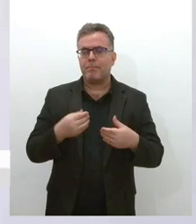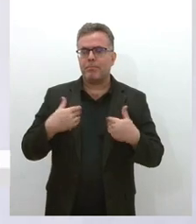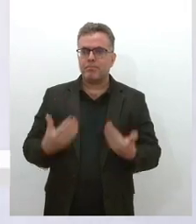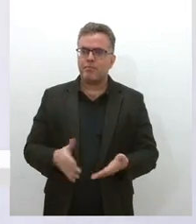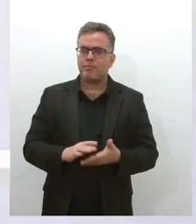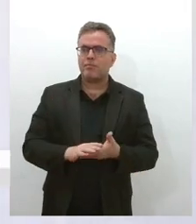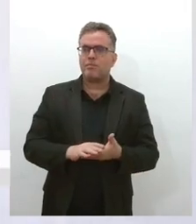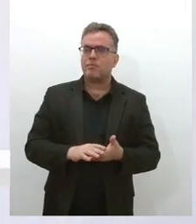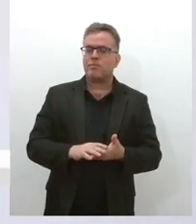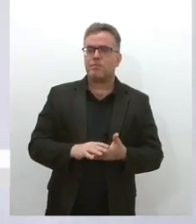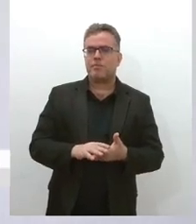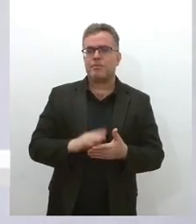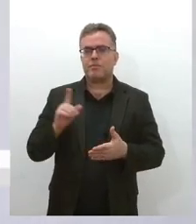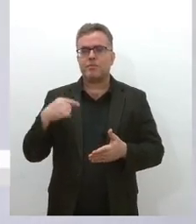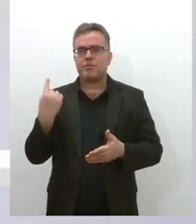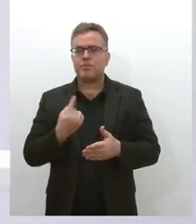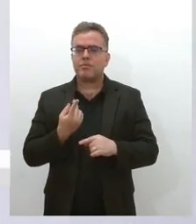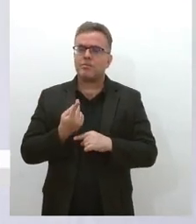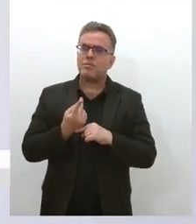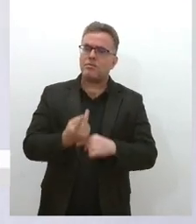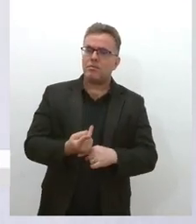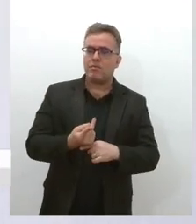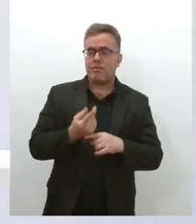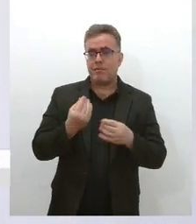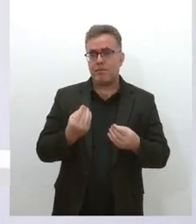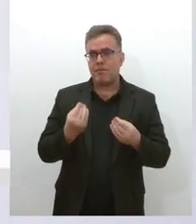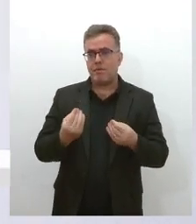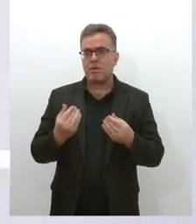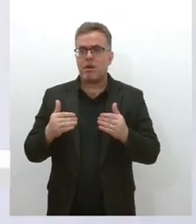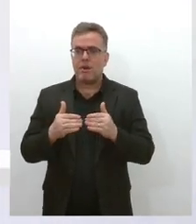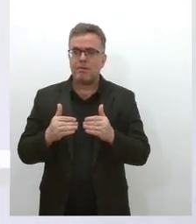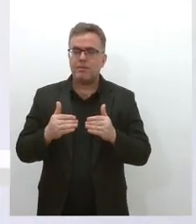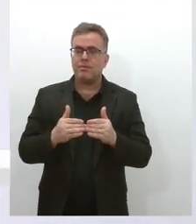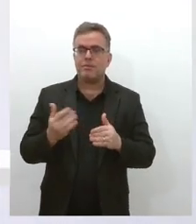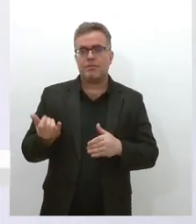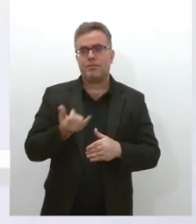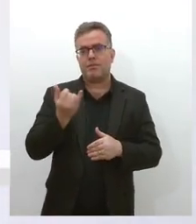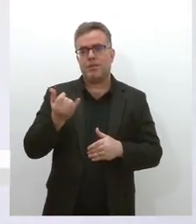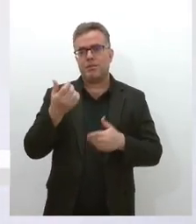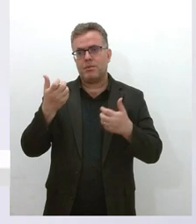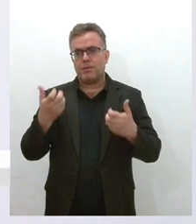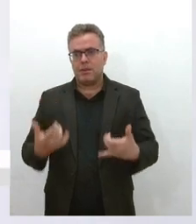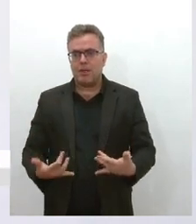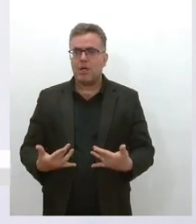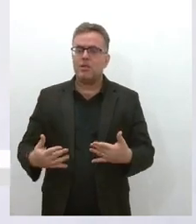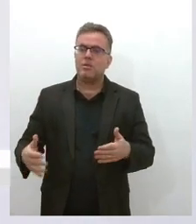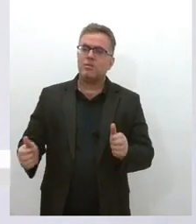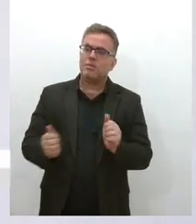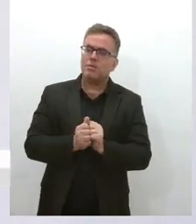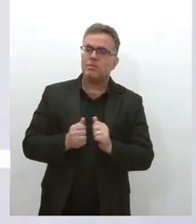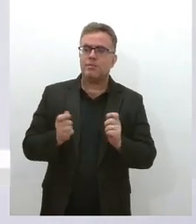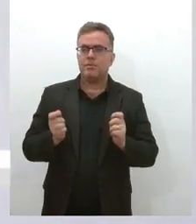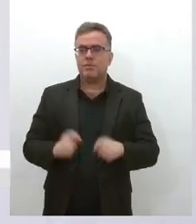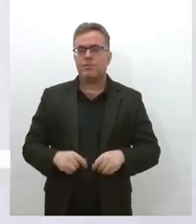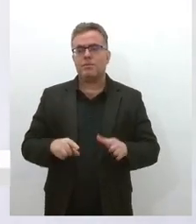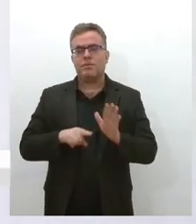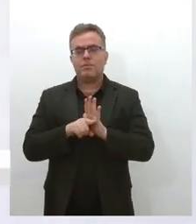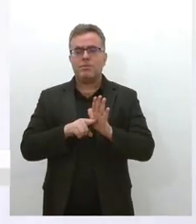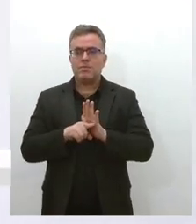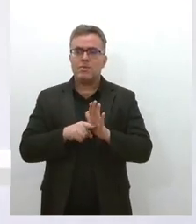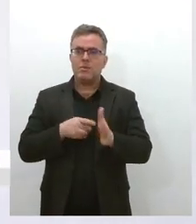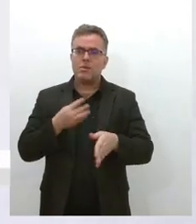procurando, e isso gera, Alina, é importante dizer que para o profissional isso gera, isso também a pesquisa detectou,